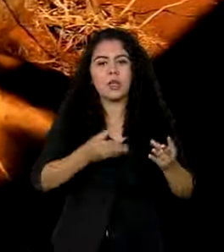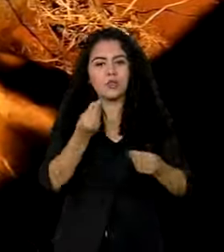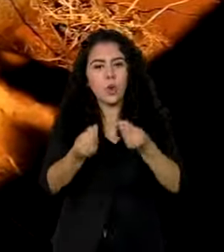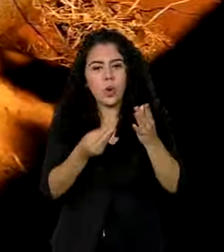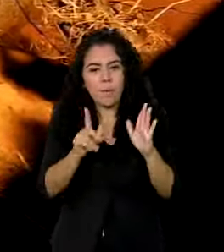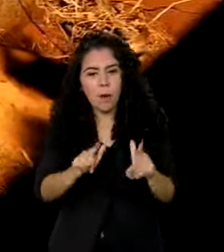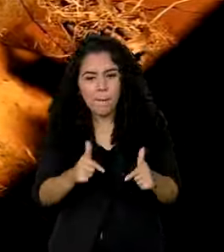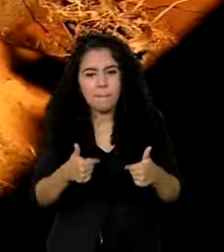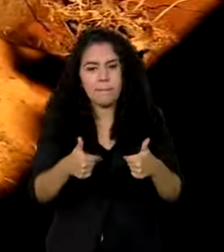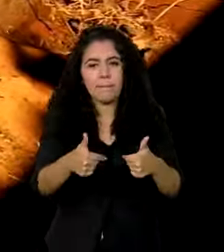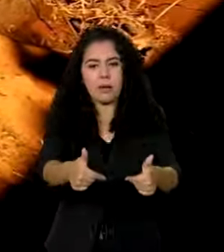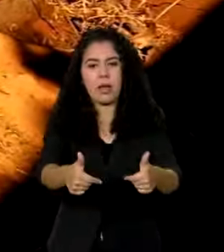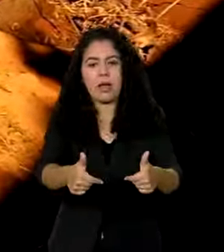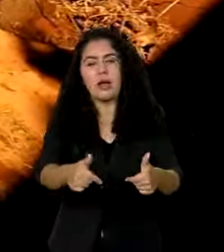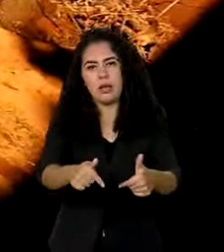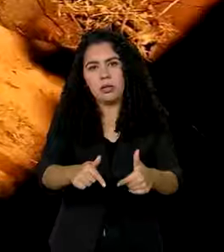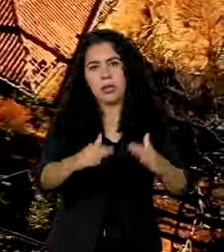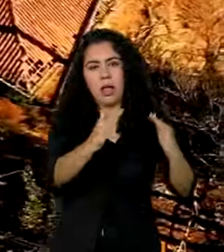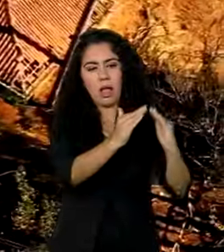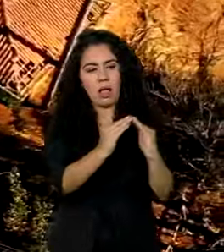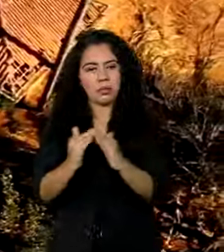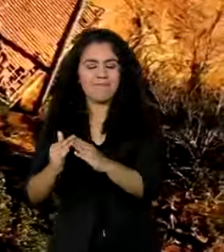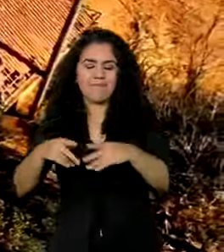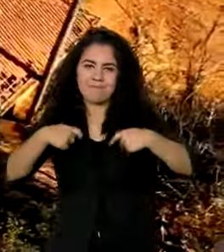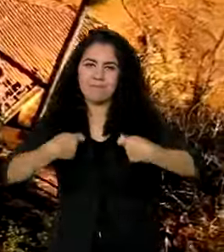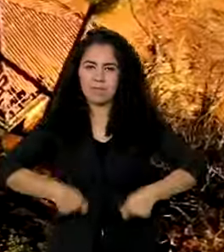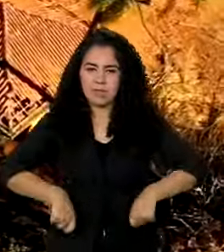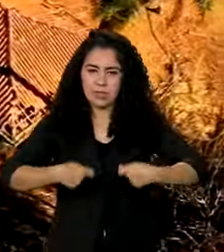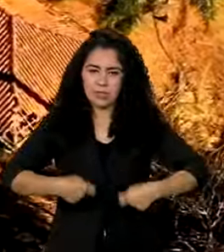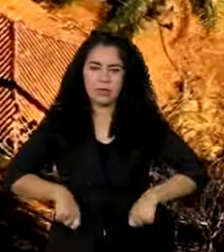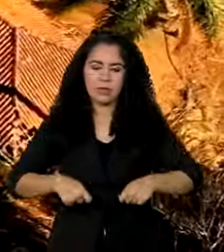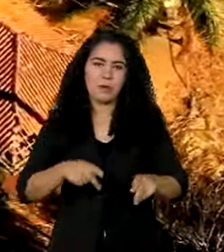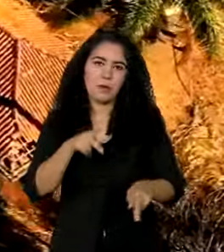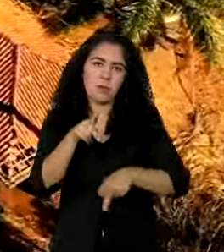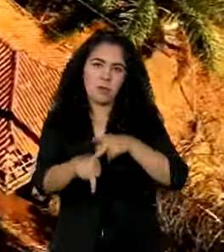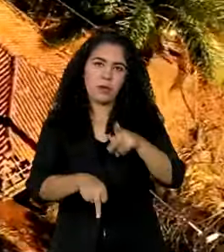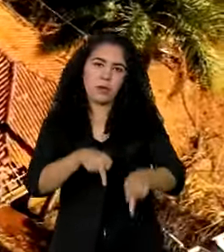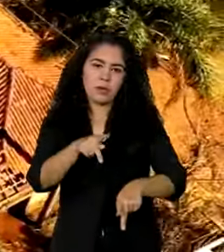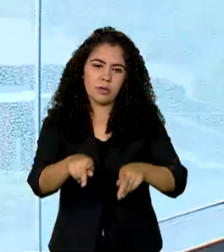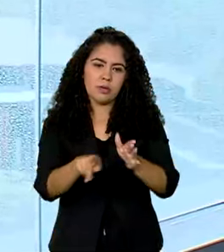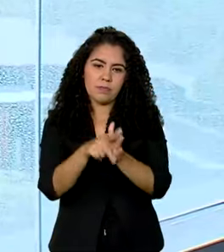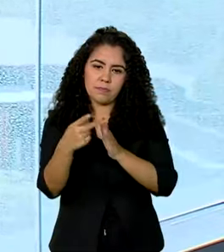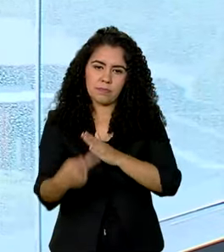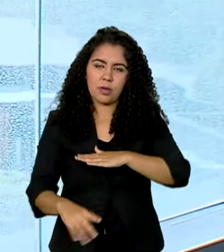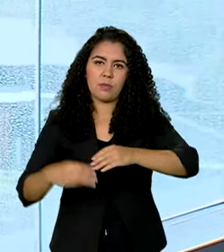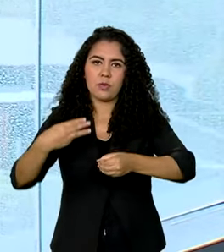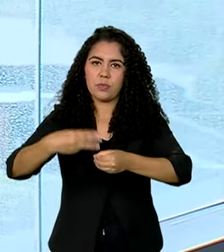essas moradias tão necessárias à população de Mussum.